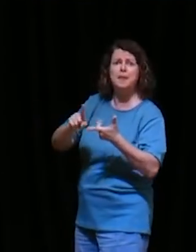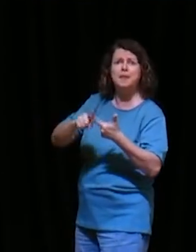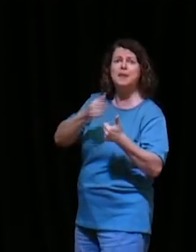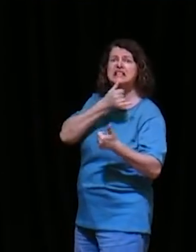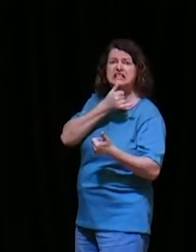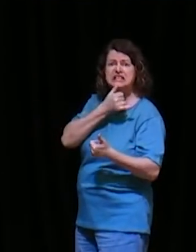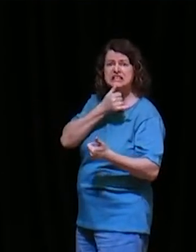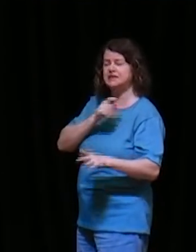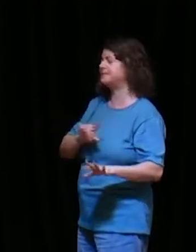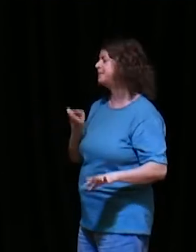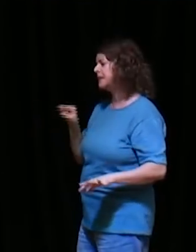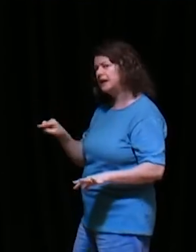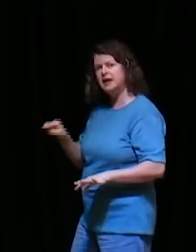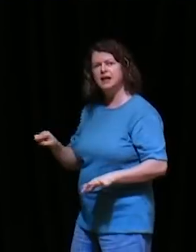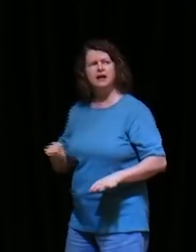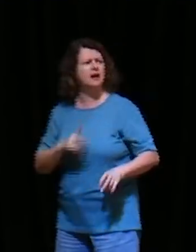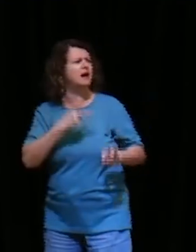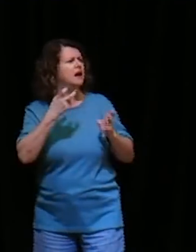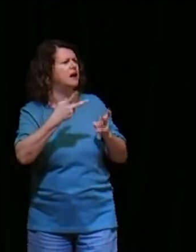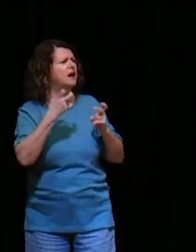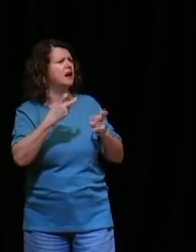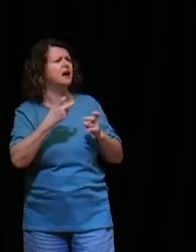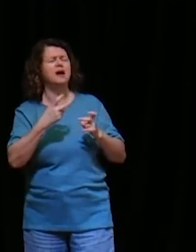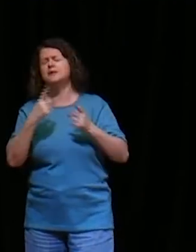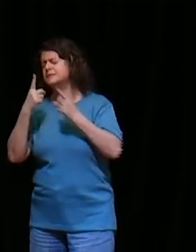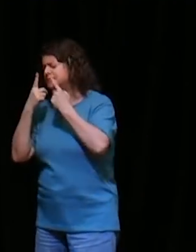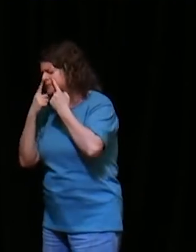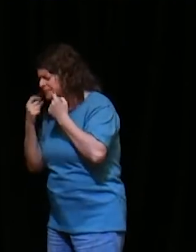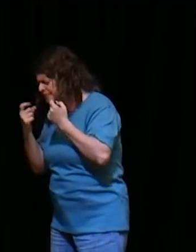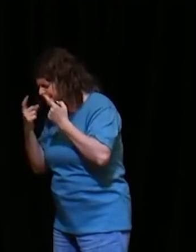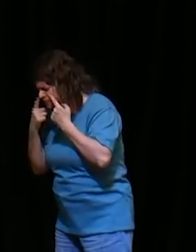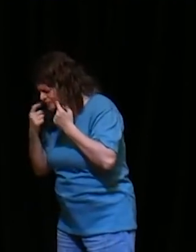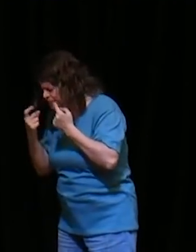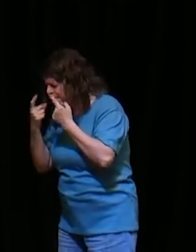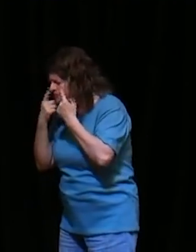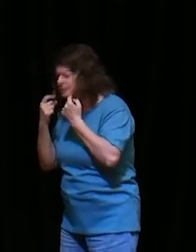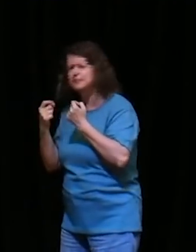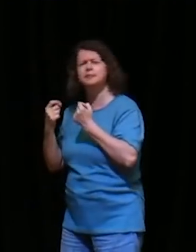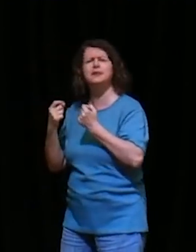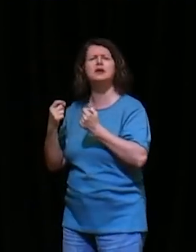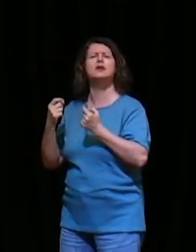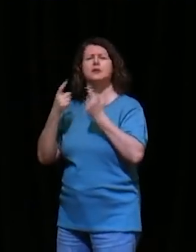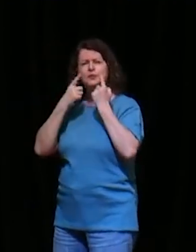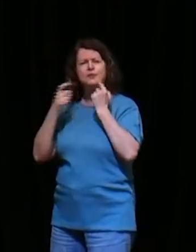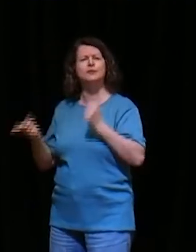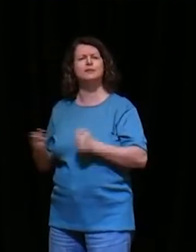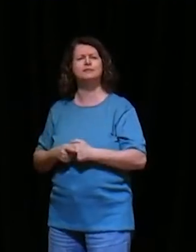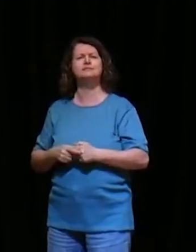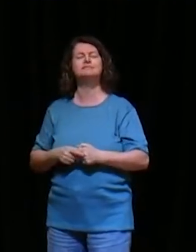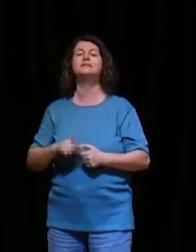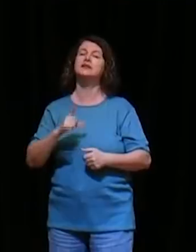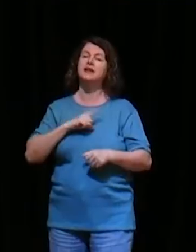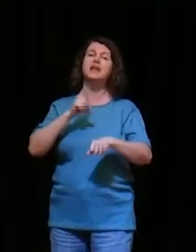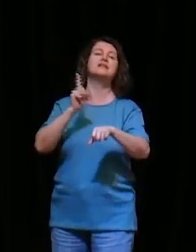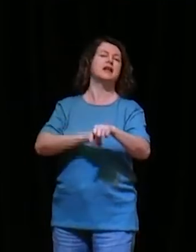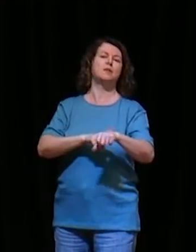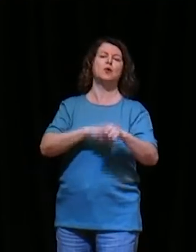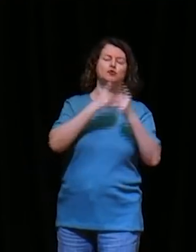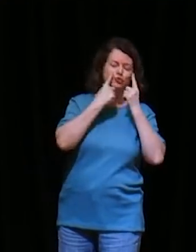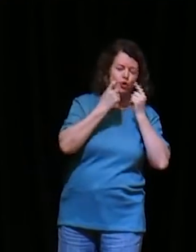pastor, há tempo para tudo debaixo do sol, há, Eclesiastes 3, diz que há tempo de chorar, e há tempo de se alegrar,